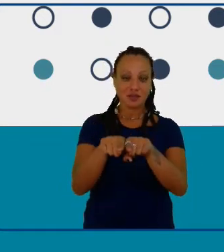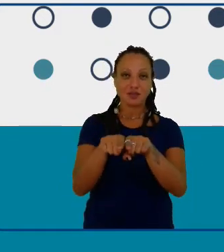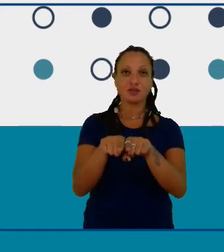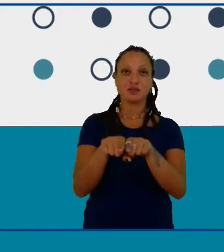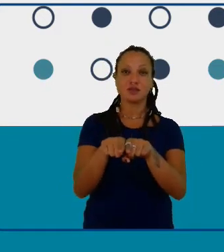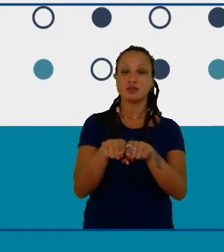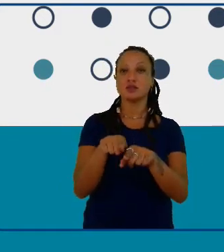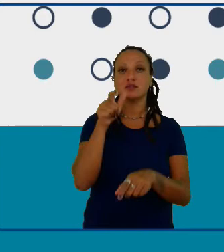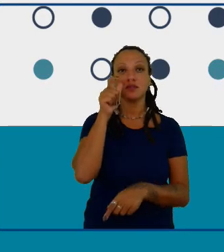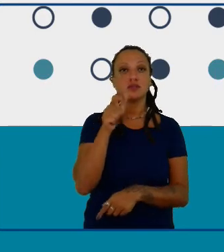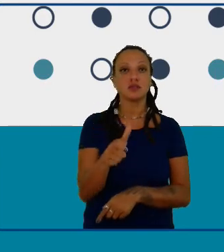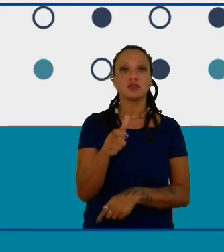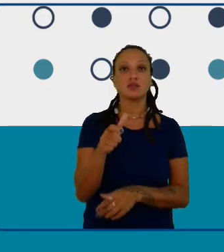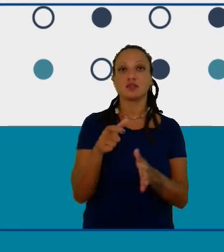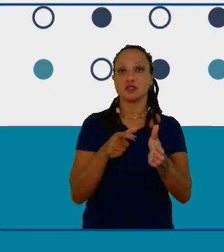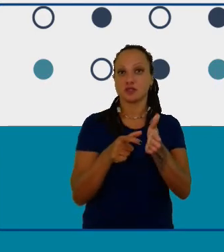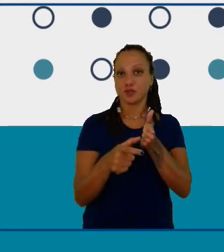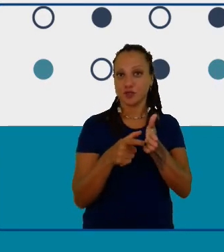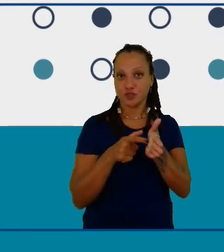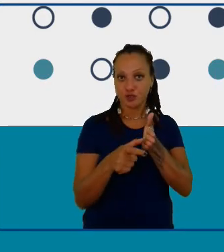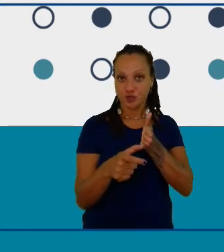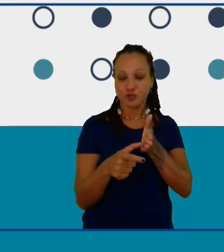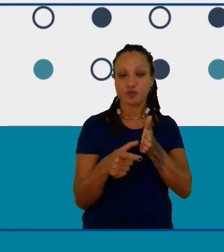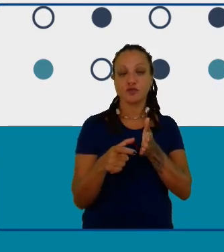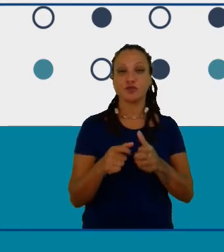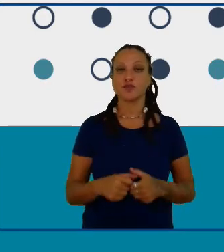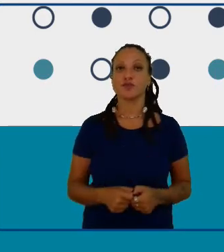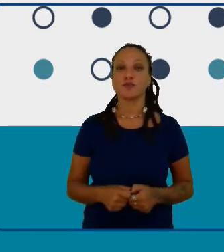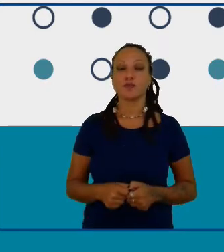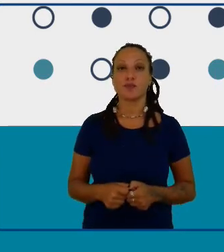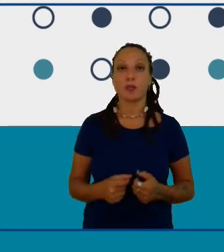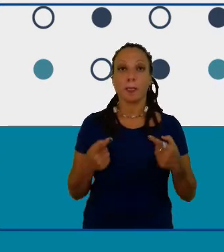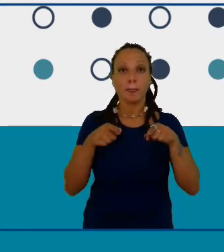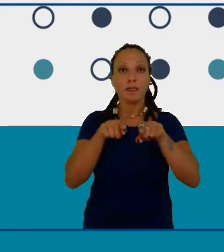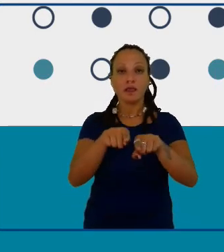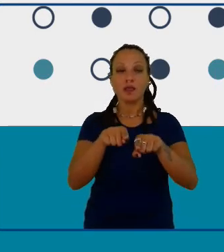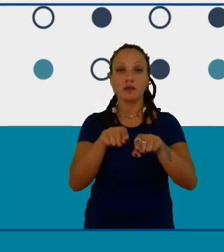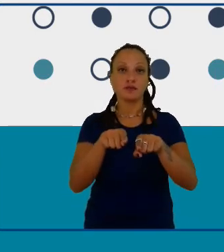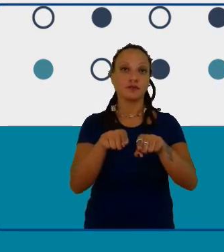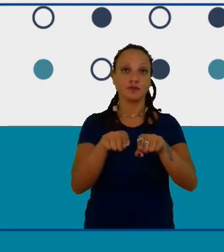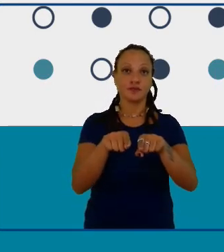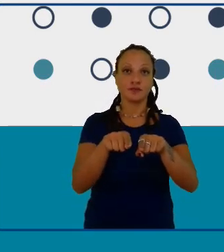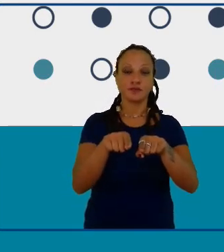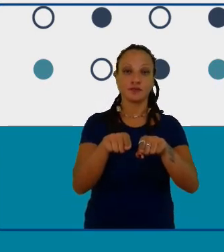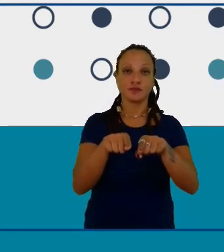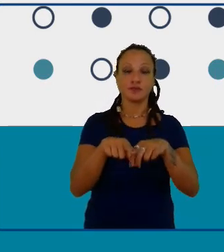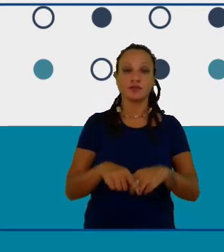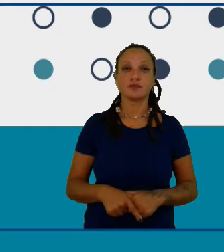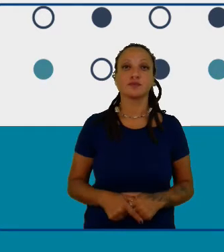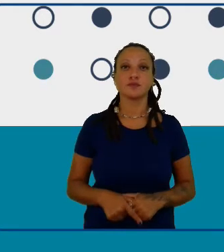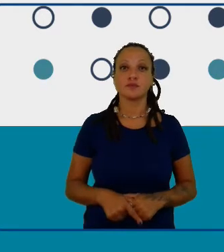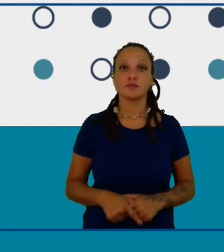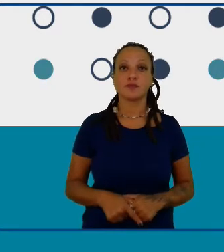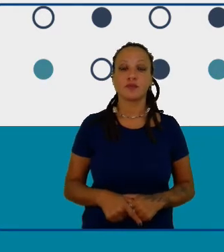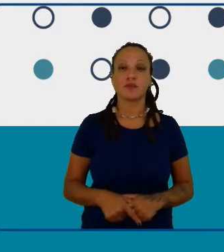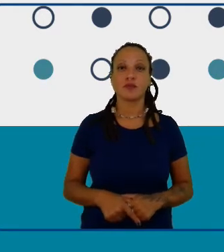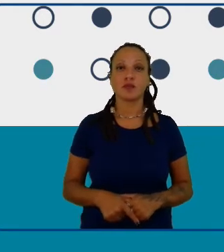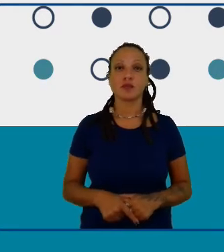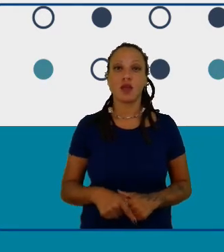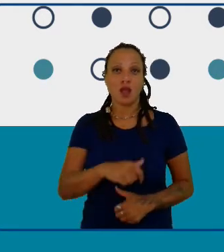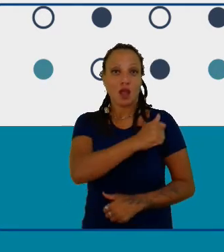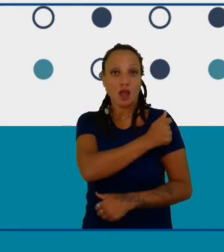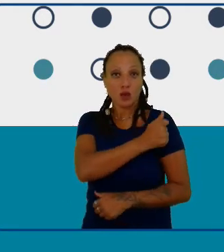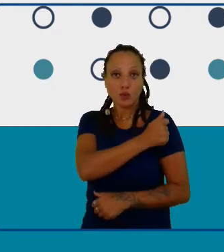com o Rich Consul onde a gente fornei né pôde oferecer para os nossos